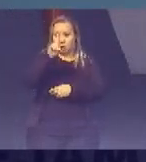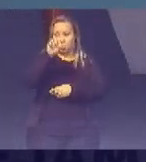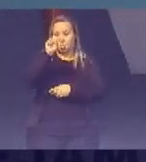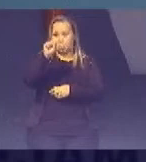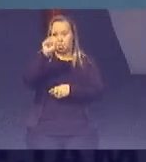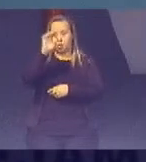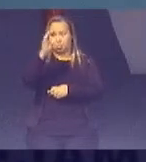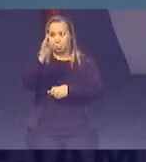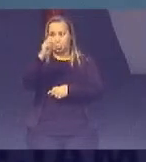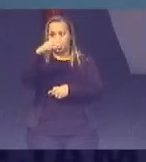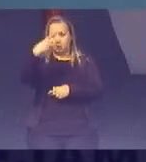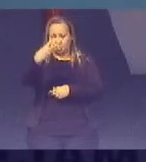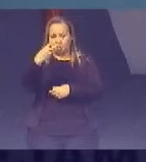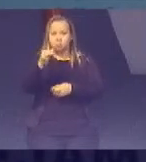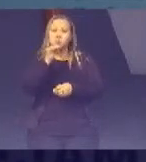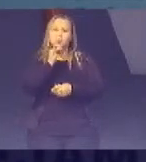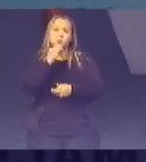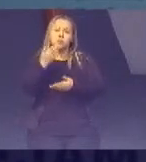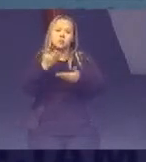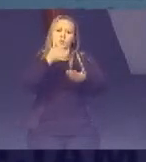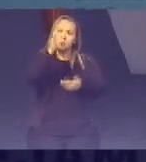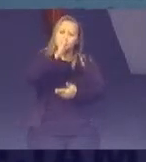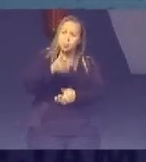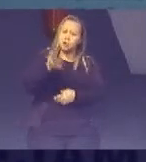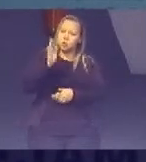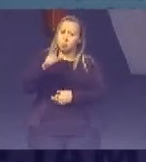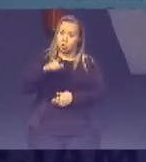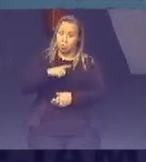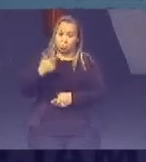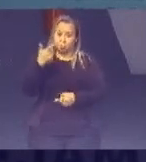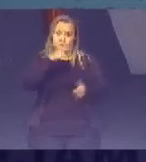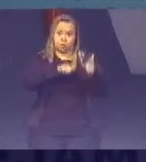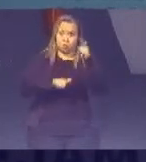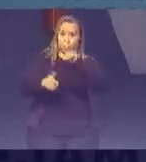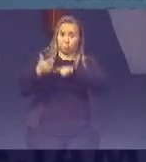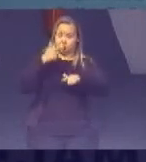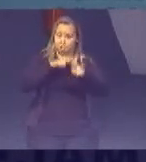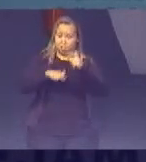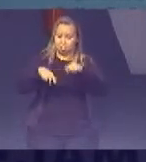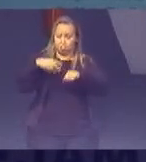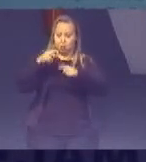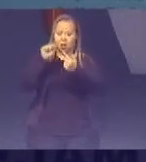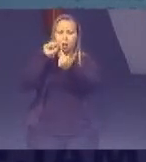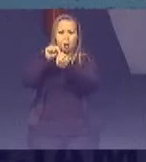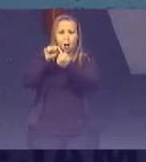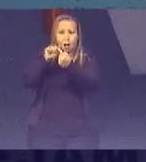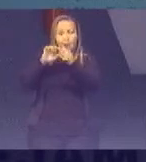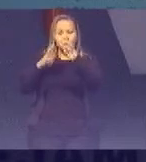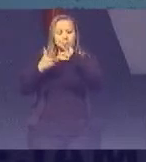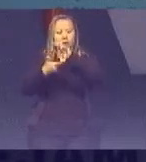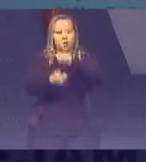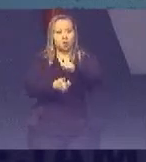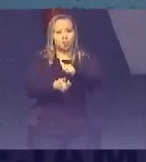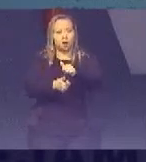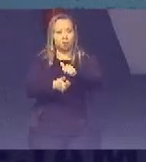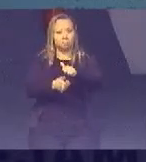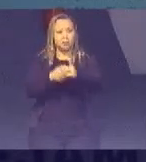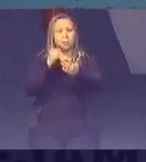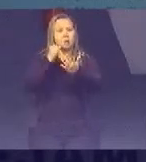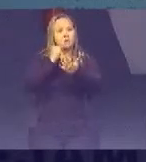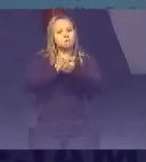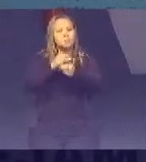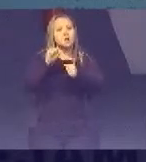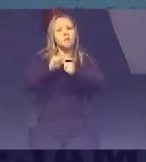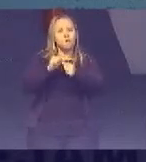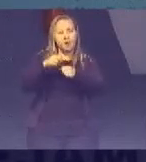trago Um exemplo Onde o Brasil Já tinha Alcançou A meta global Fixada pela ONU Então a meta global Até 2030